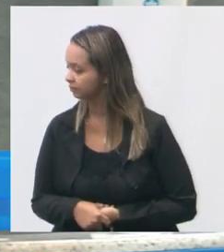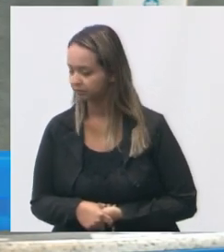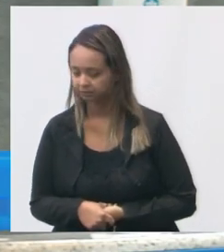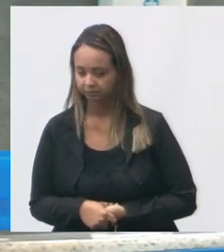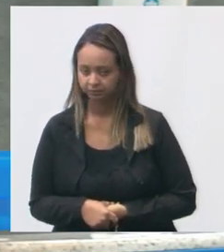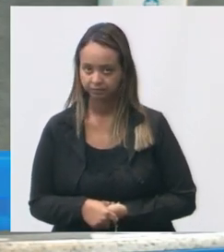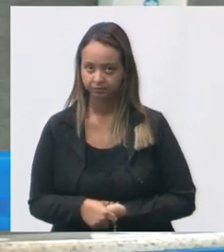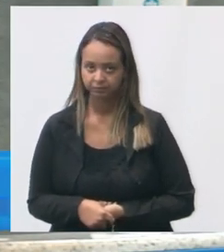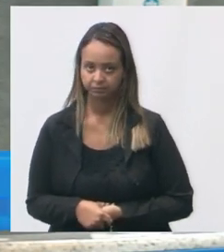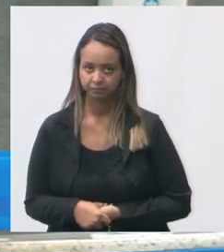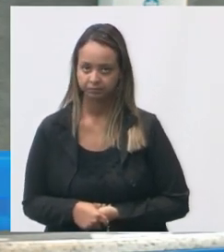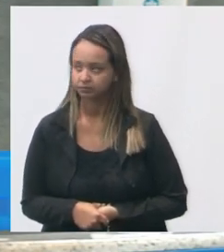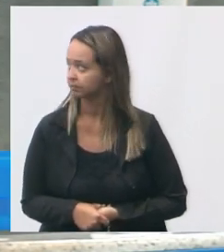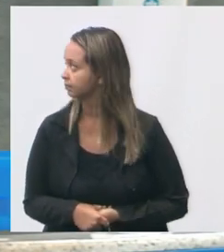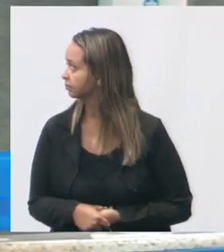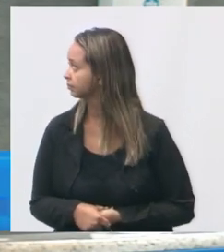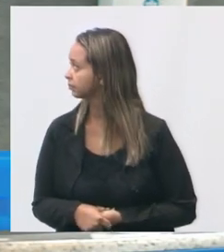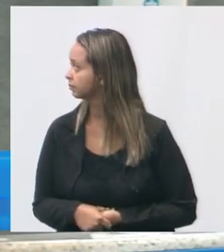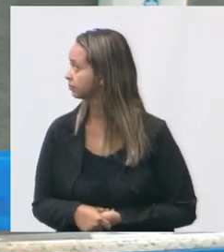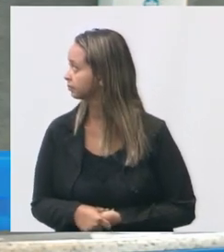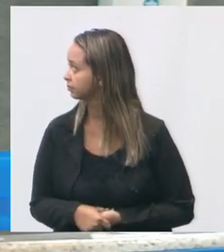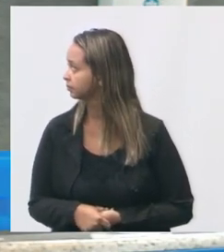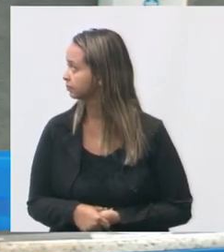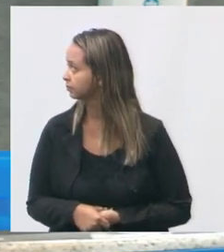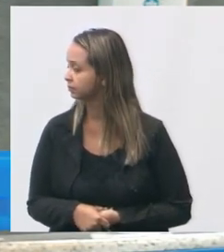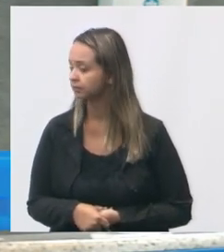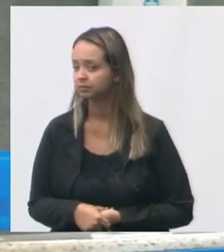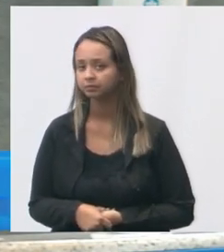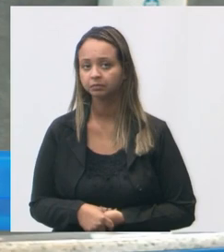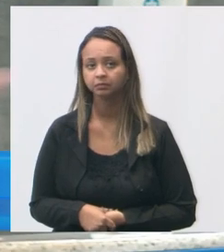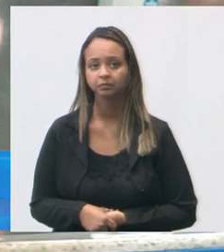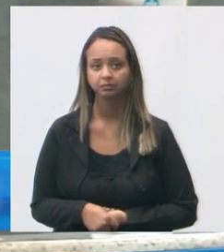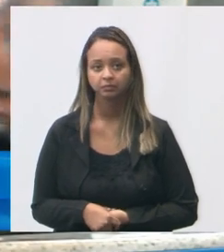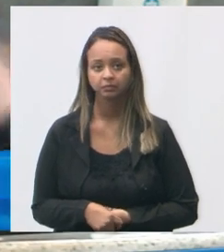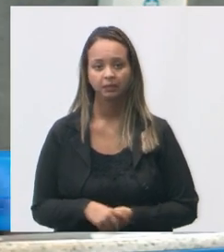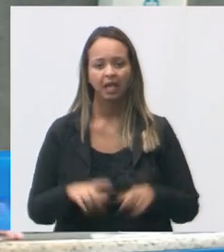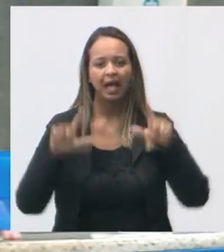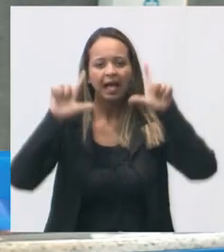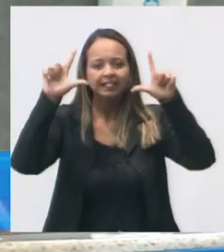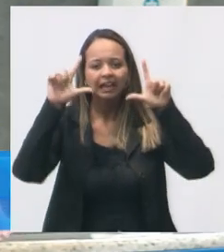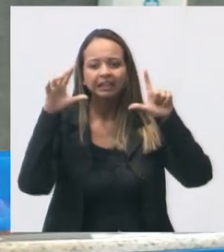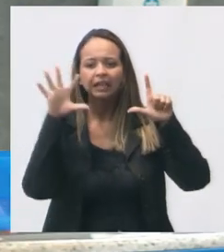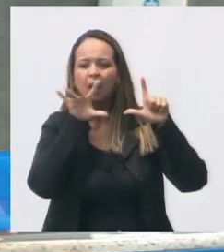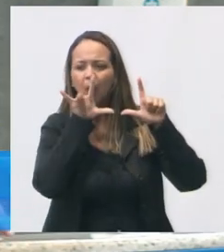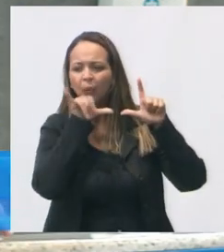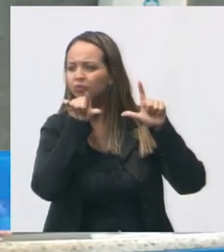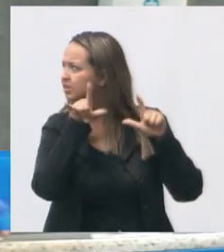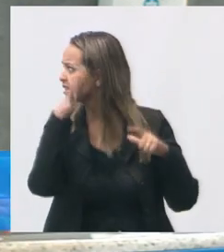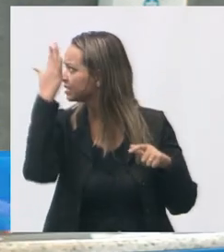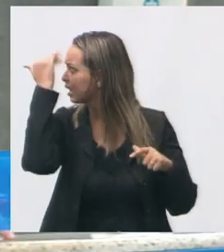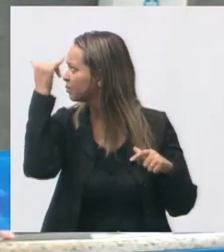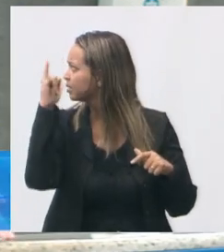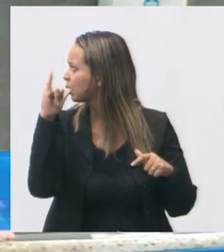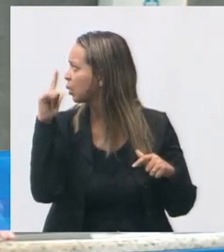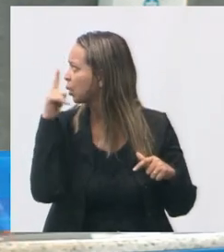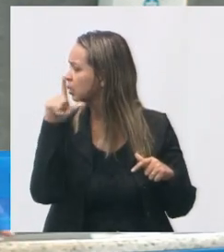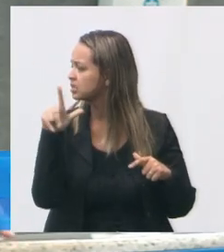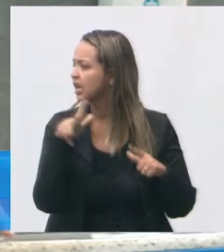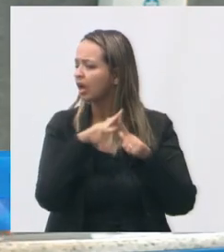vamos lá vou tentar desvendar aqui mas tá ruim a tela como é que mexe na tela quem consegue acertar a tela ali